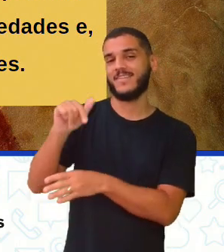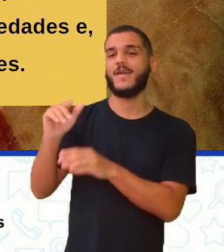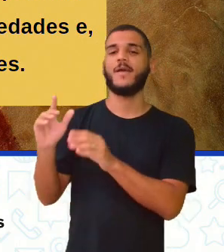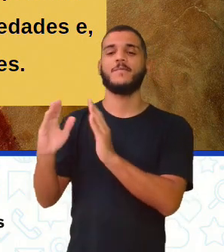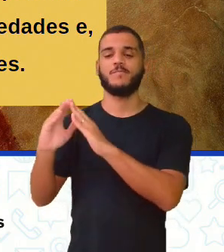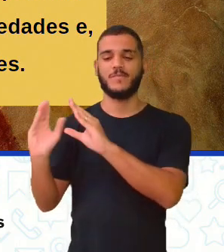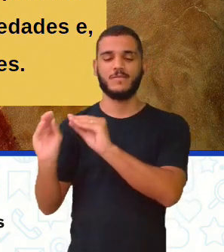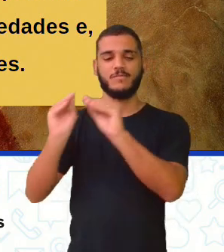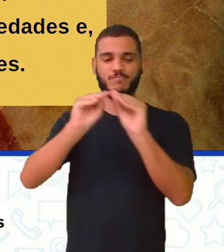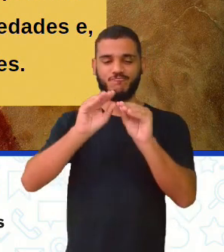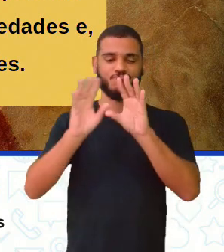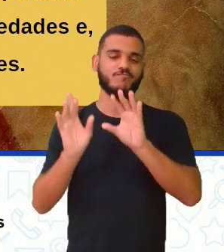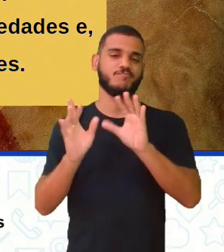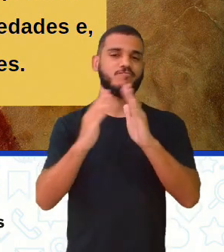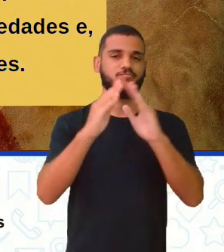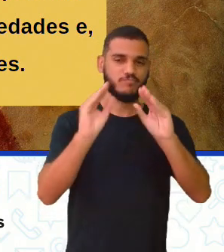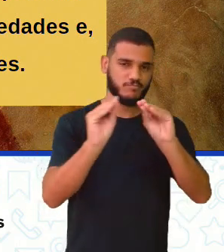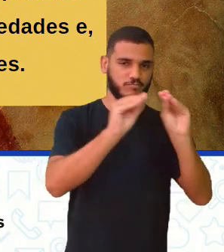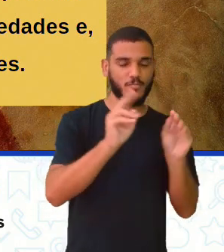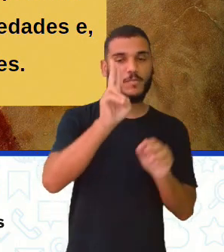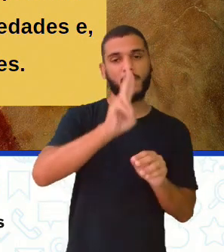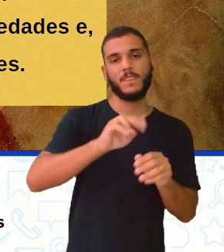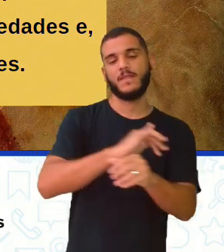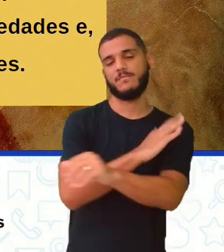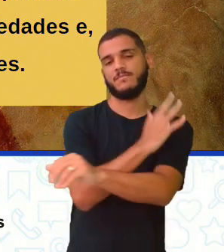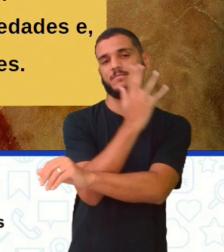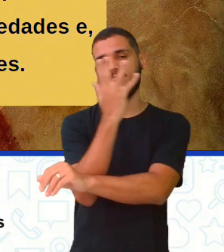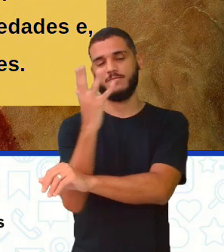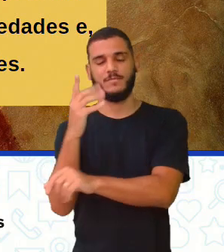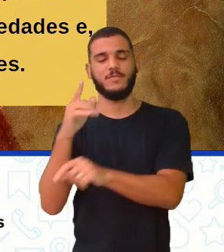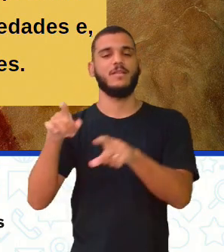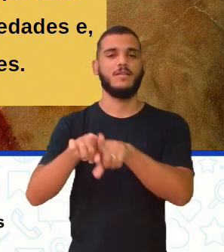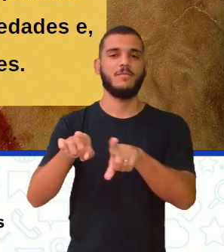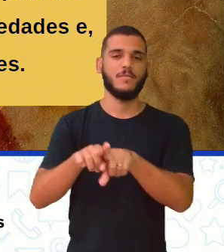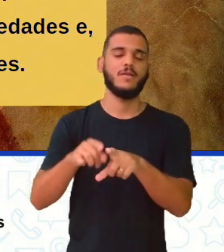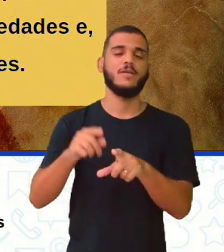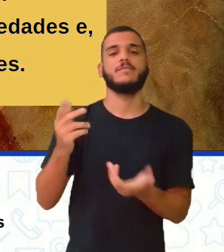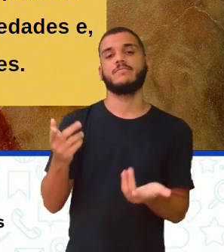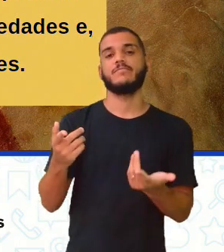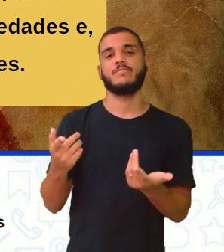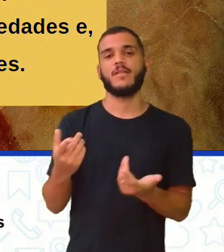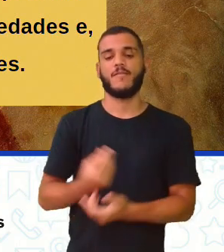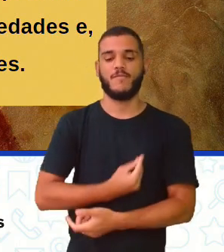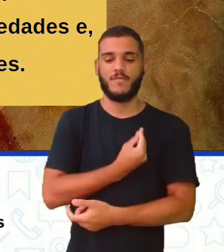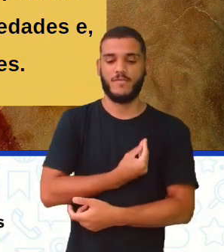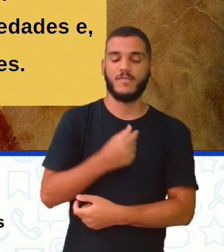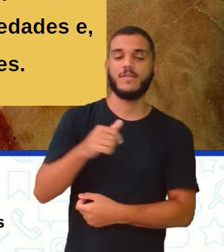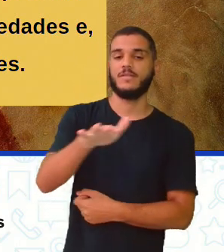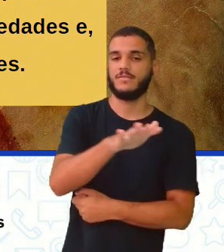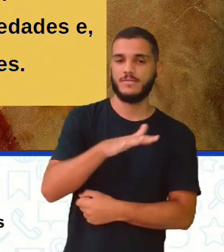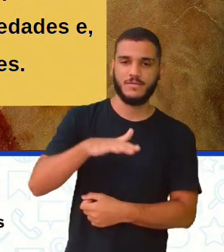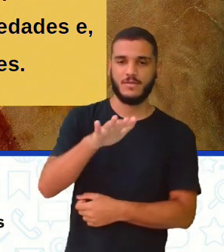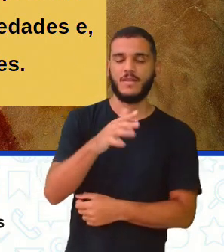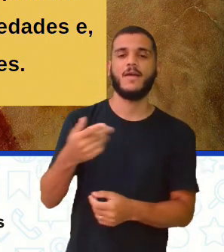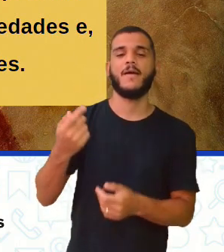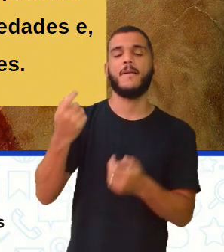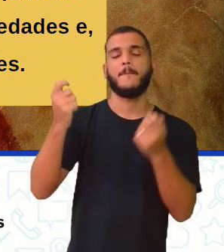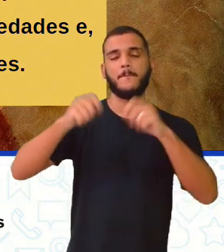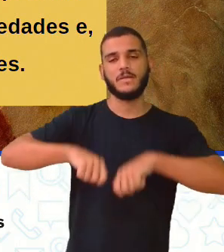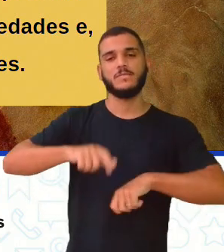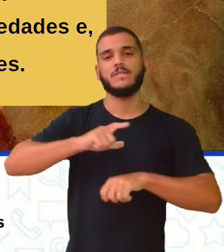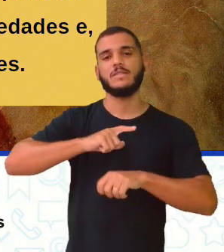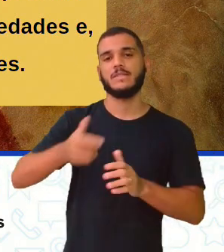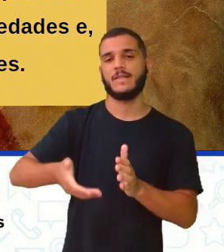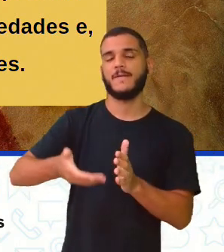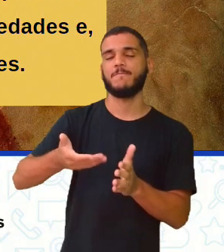olha aí o que a gente falou, hein? Utilizavam-se da natureza como habitat e também para extração de